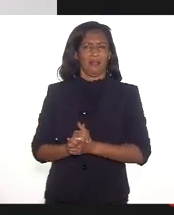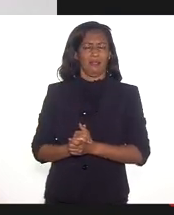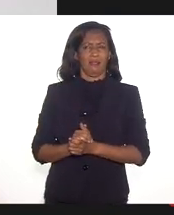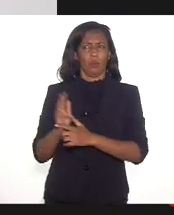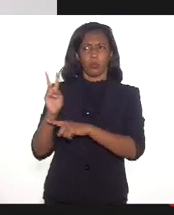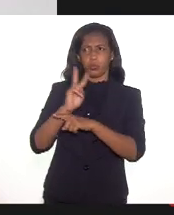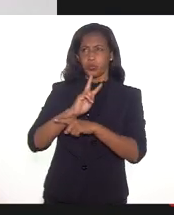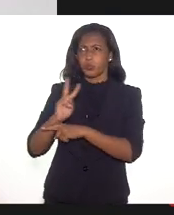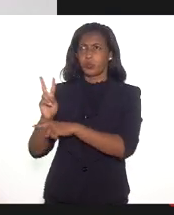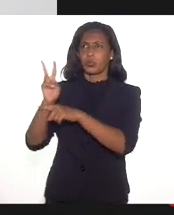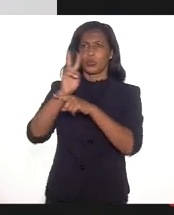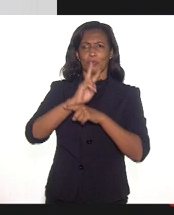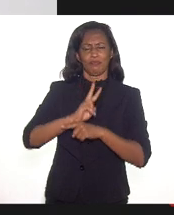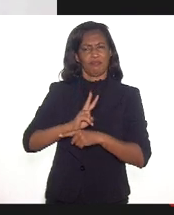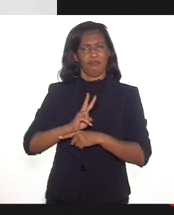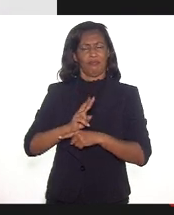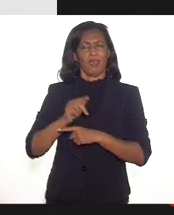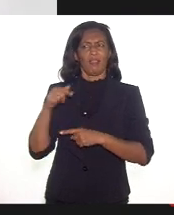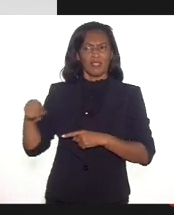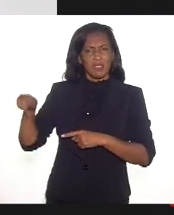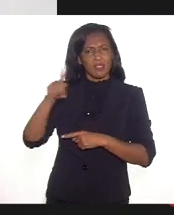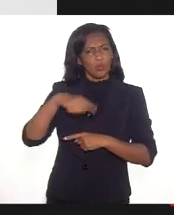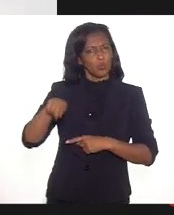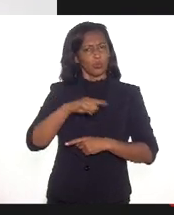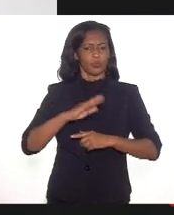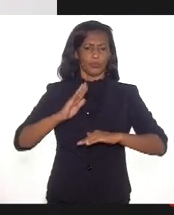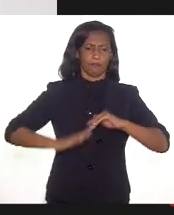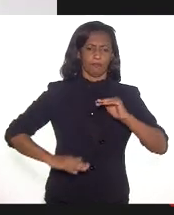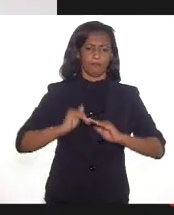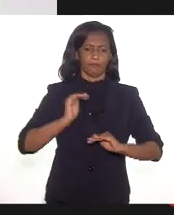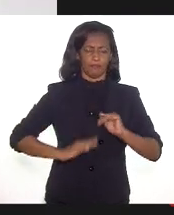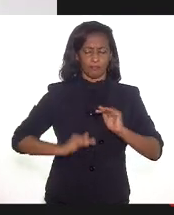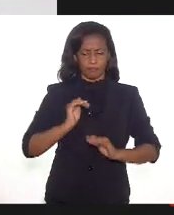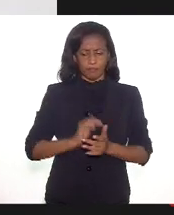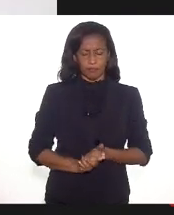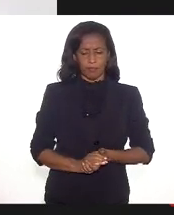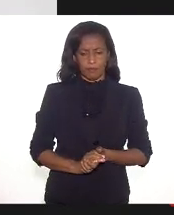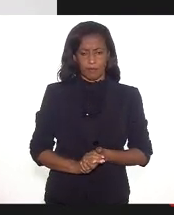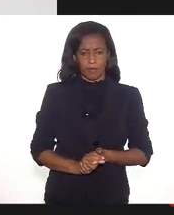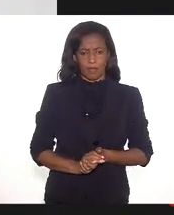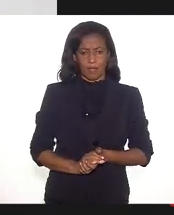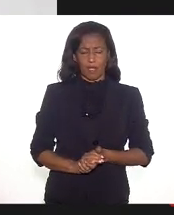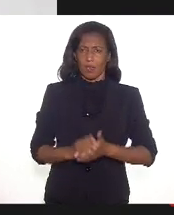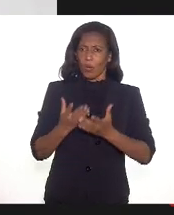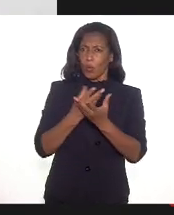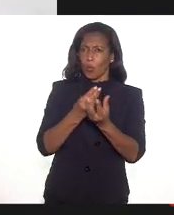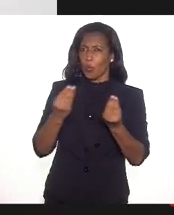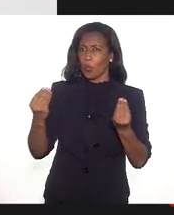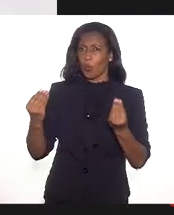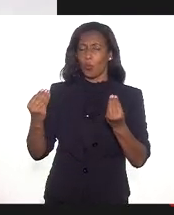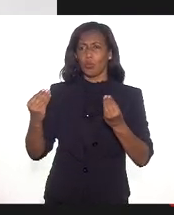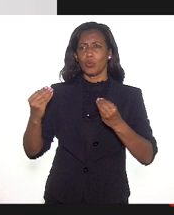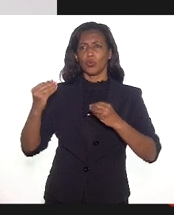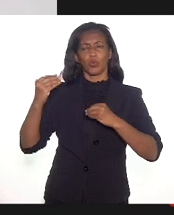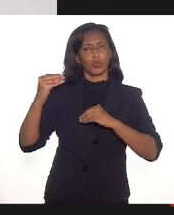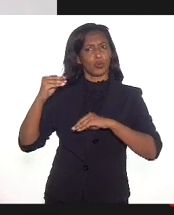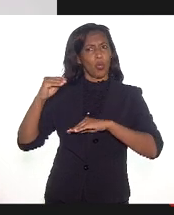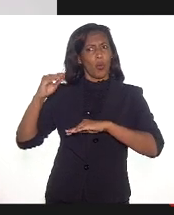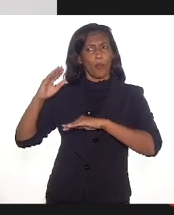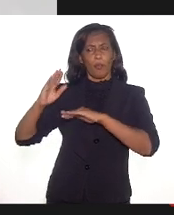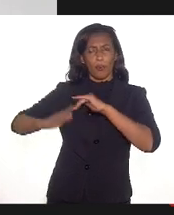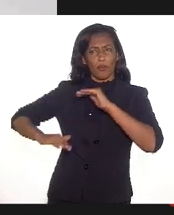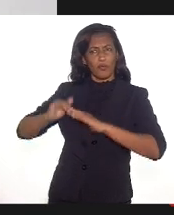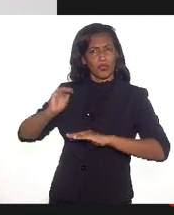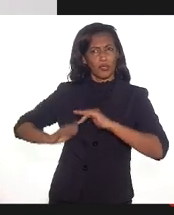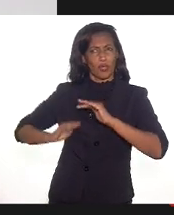miríade de profissionais, e, na verdade, com exceção de alguns, a grande maioria são profissionais presentes em qualquer instituição,